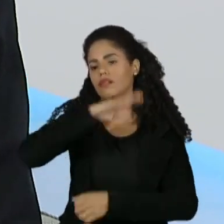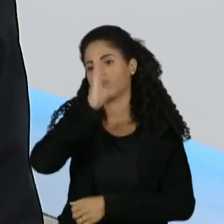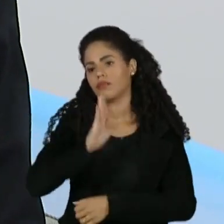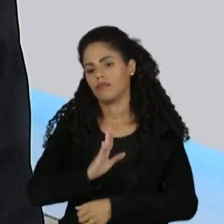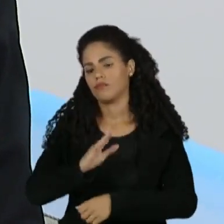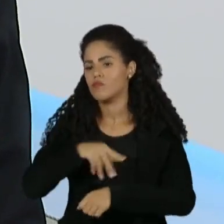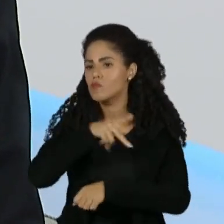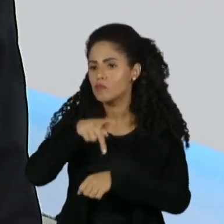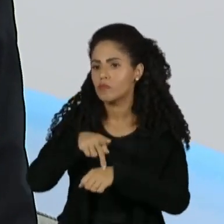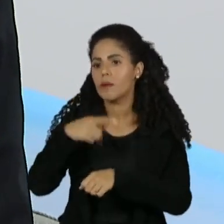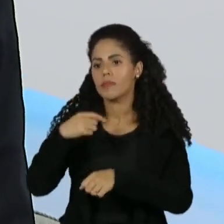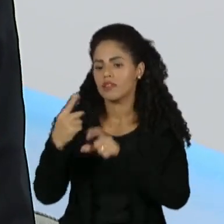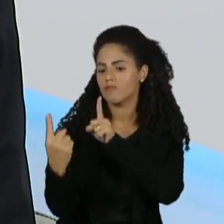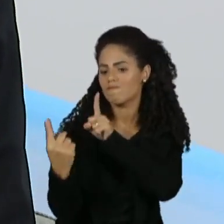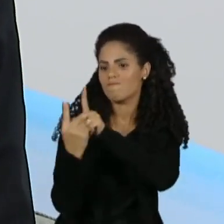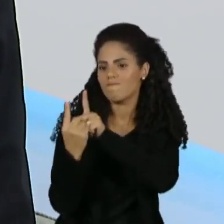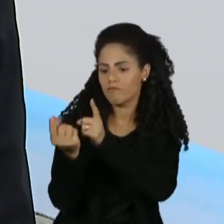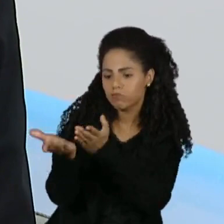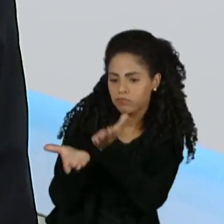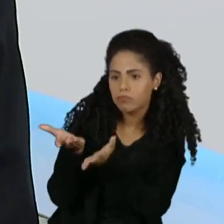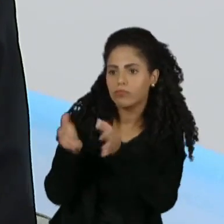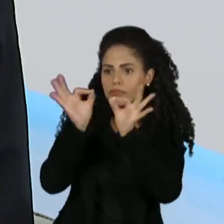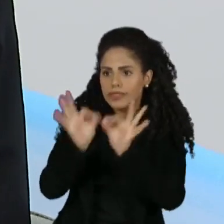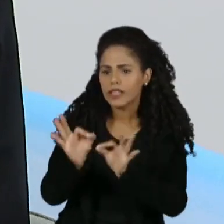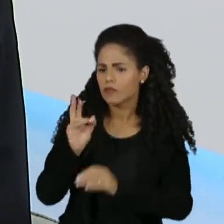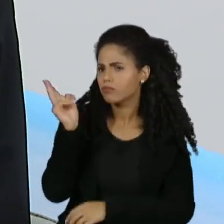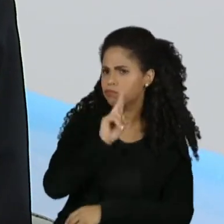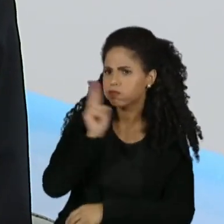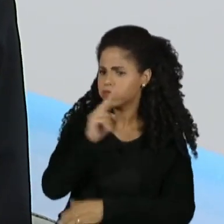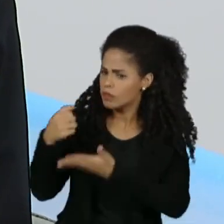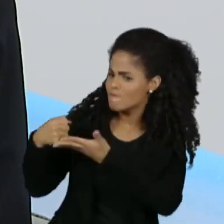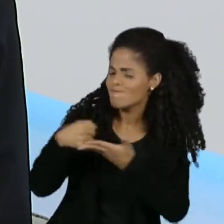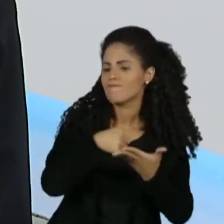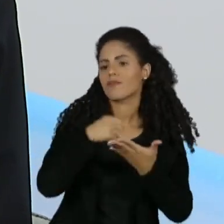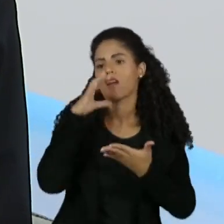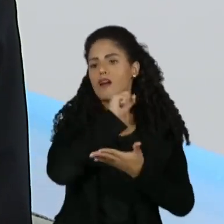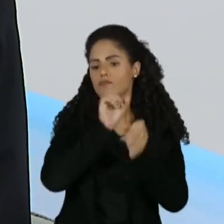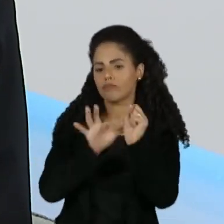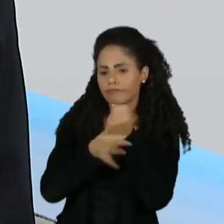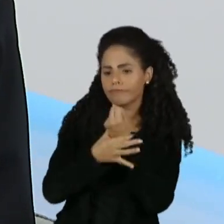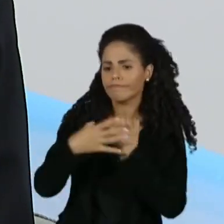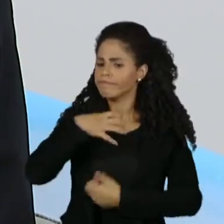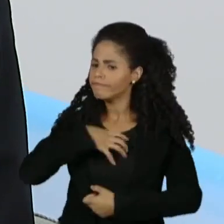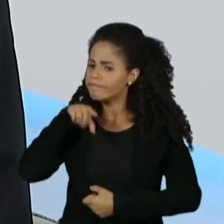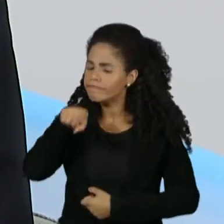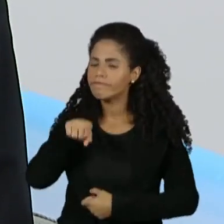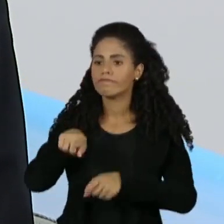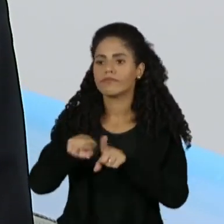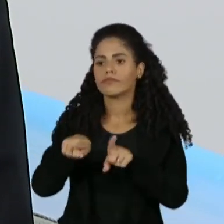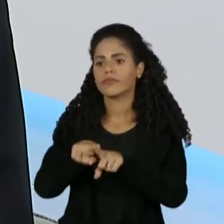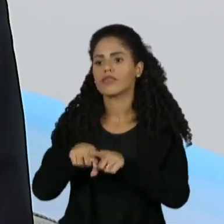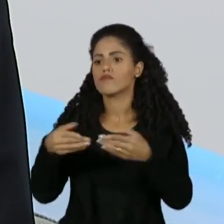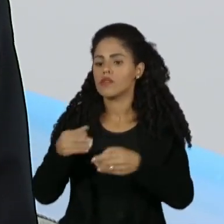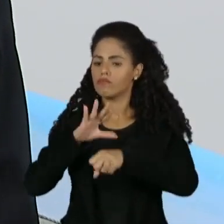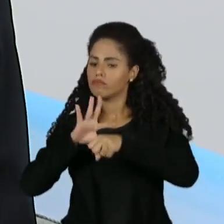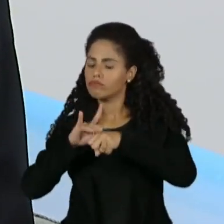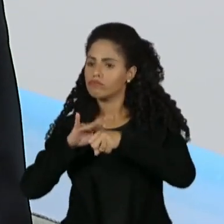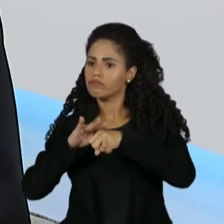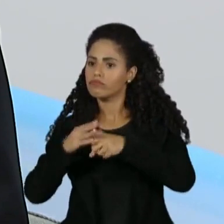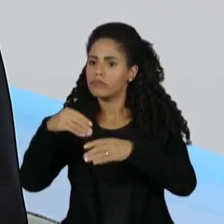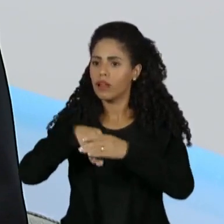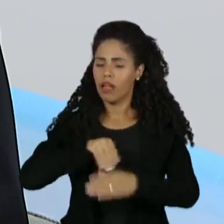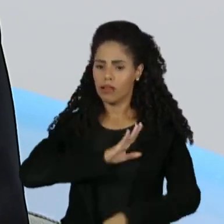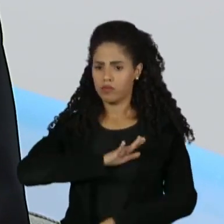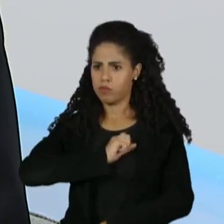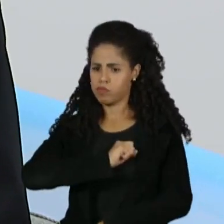é preciso atender com eficiência, levar segurança ao paciente, e são doenças tempo-dependentes. O